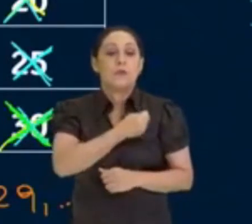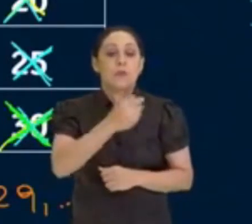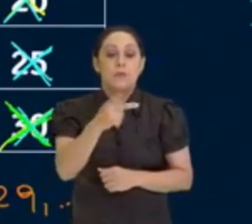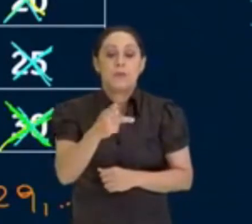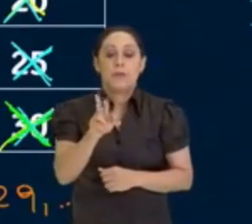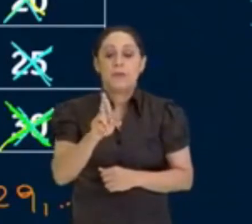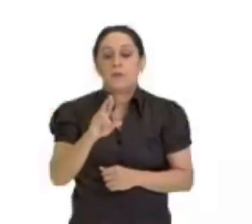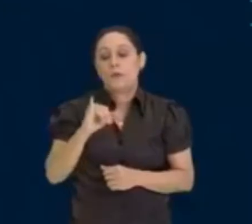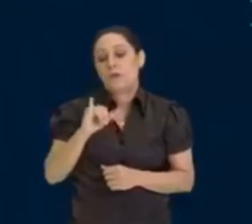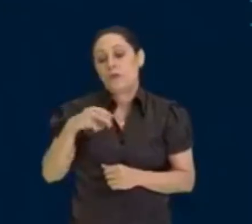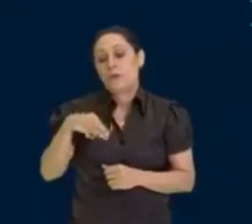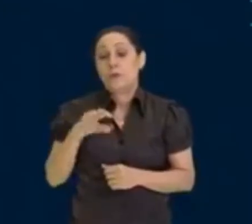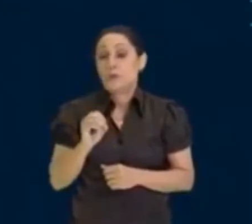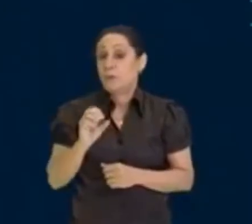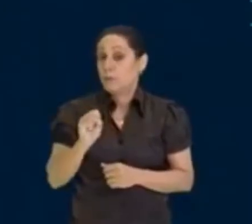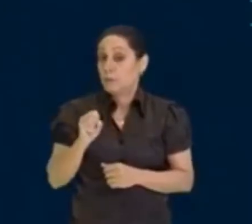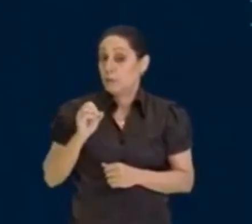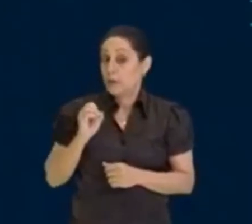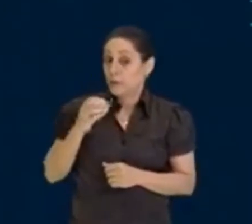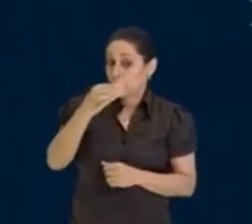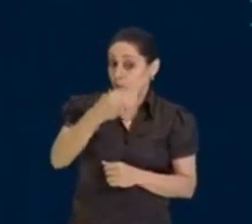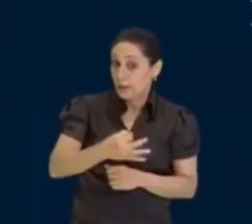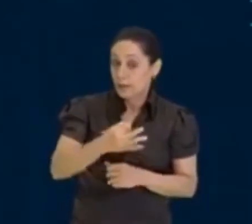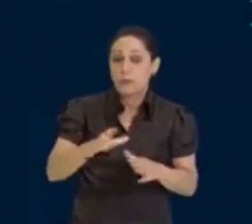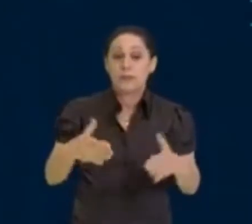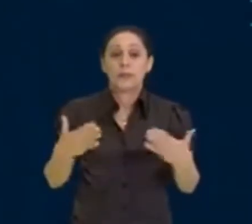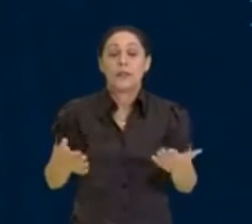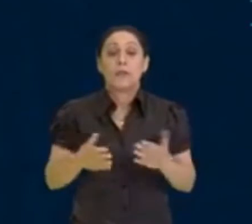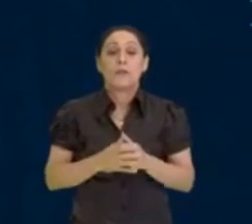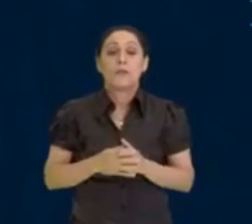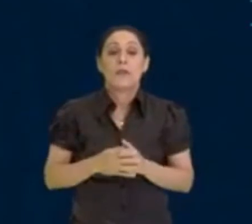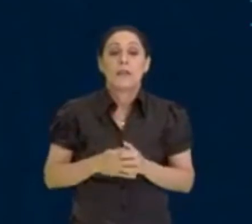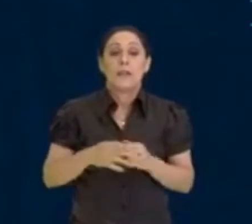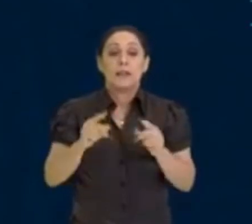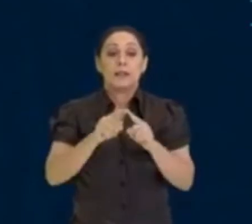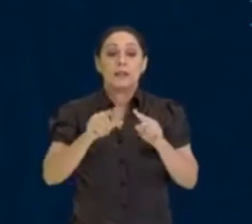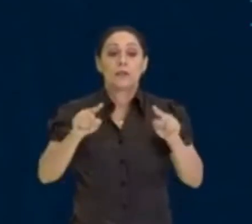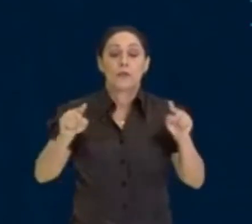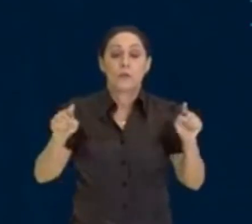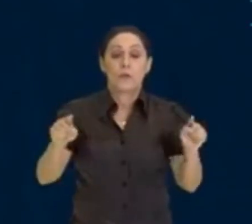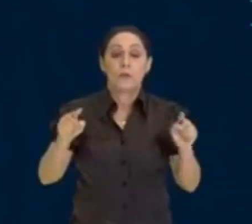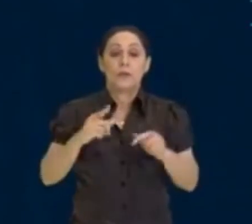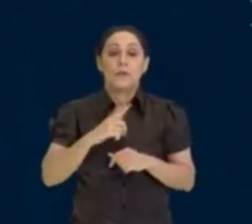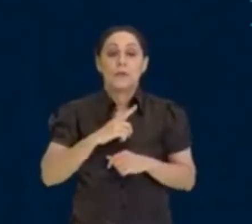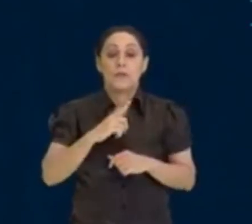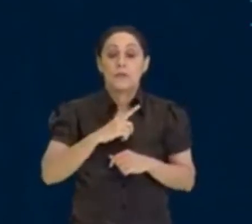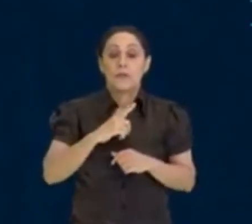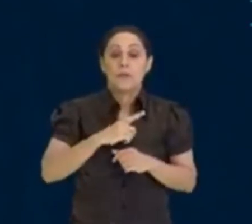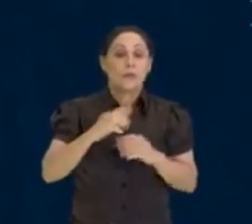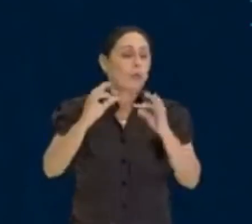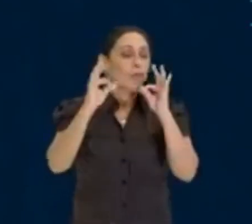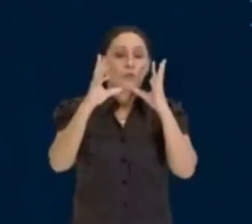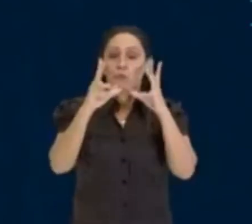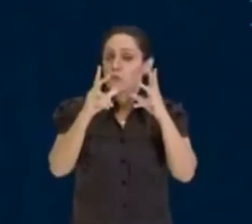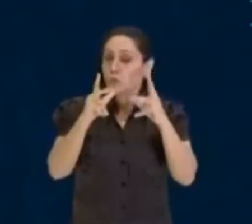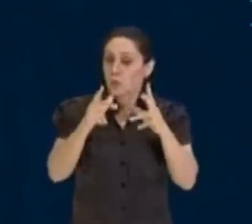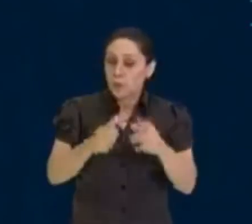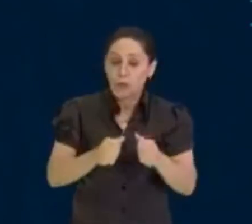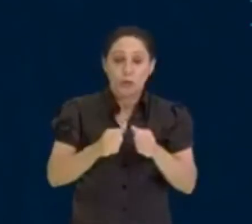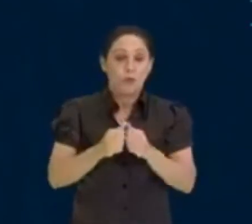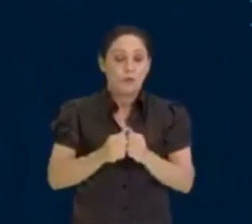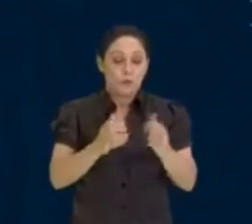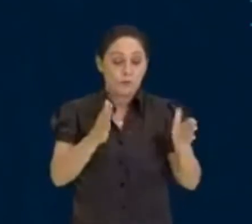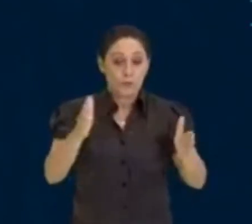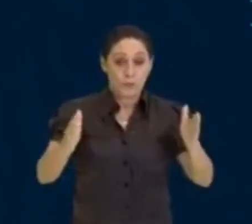primos, certo? Então, sendo assim, esses números aqui, que nós temos, são todos, são uma